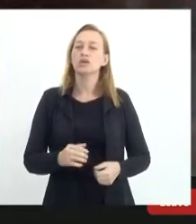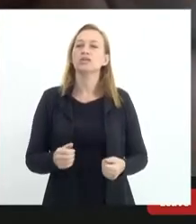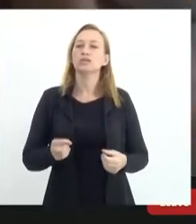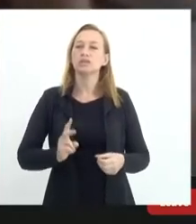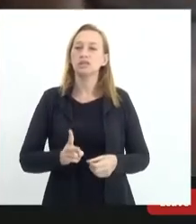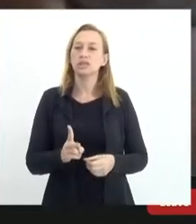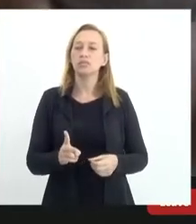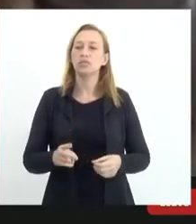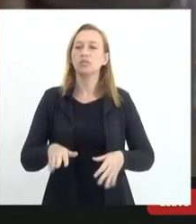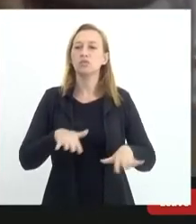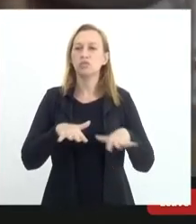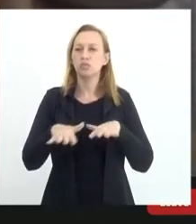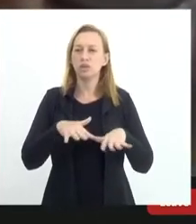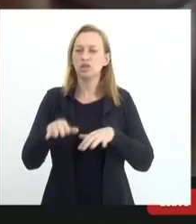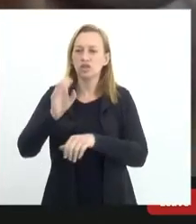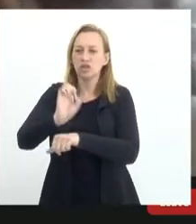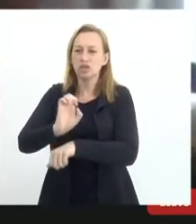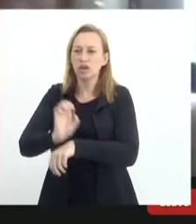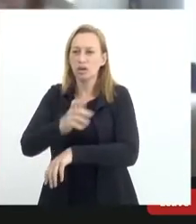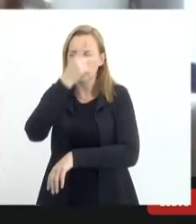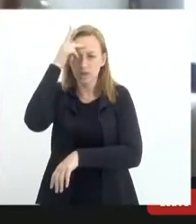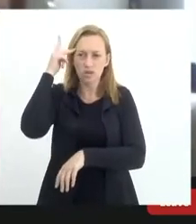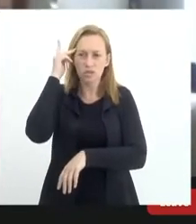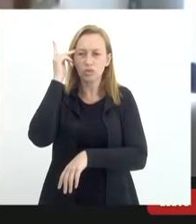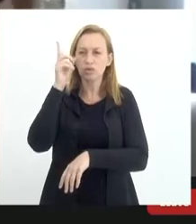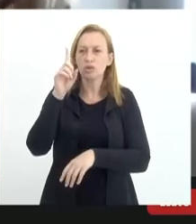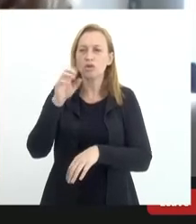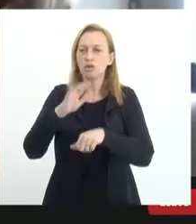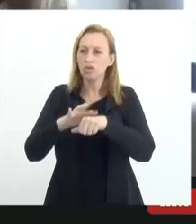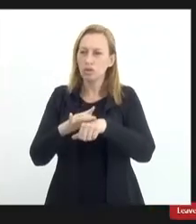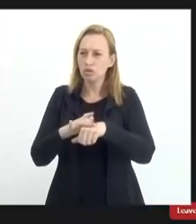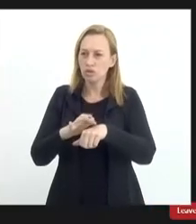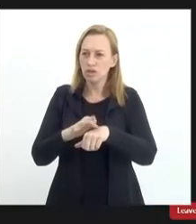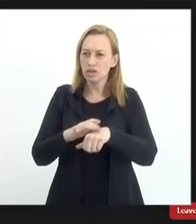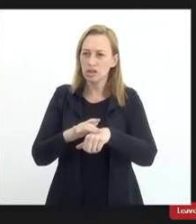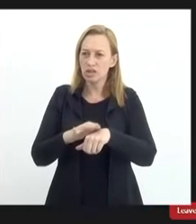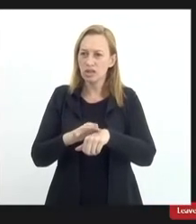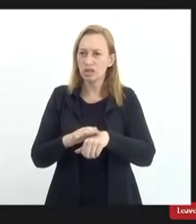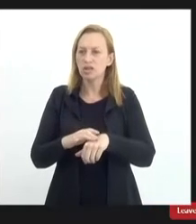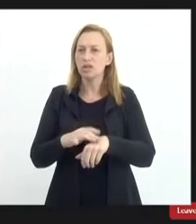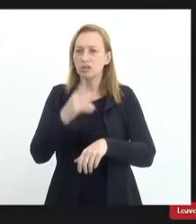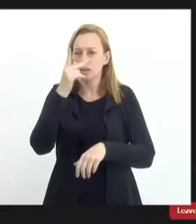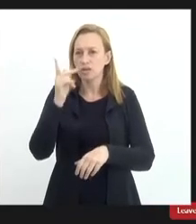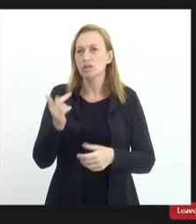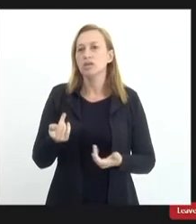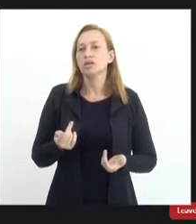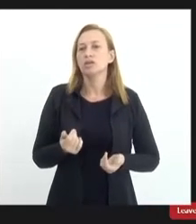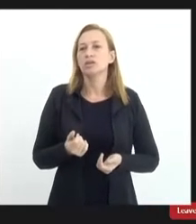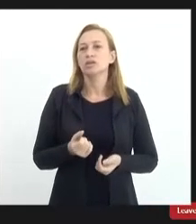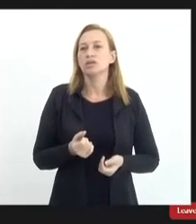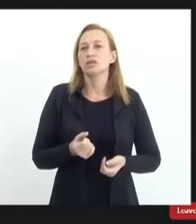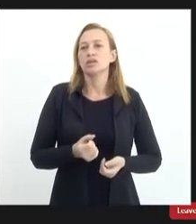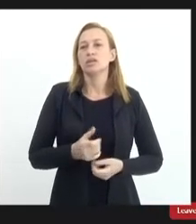estadual da pessoa com doença alceforme do Conselho Estadual de Saúde. Obrigada.